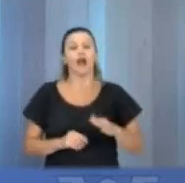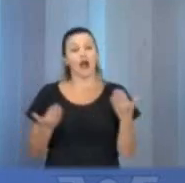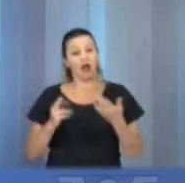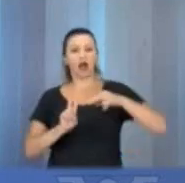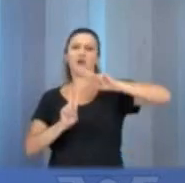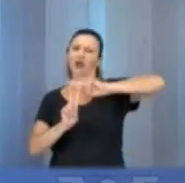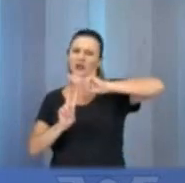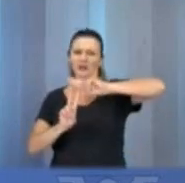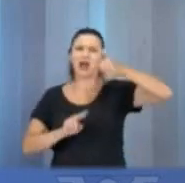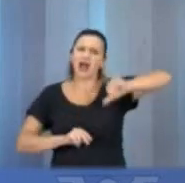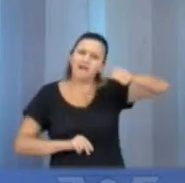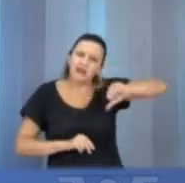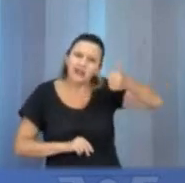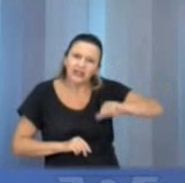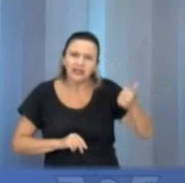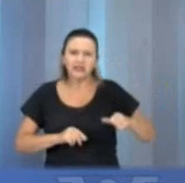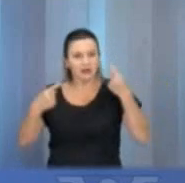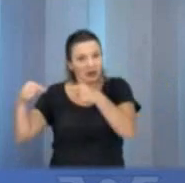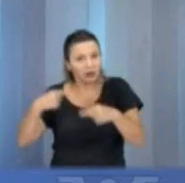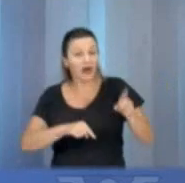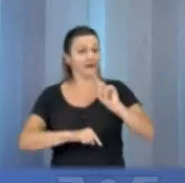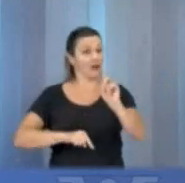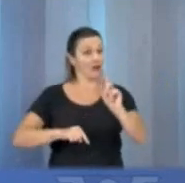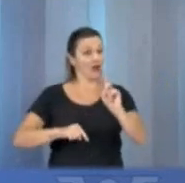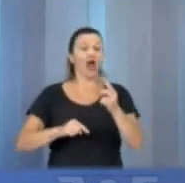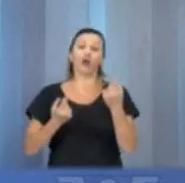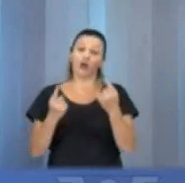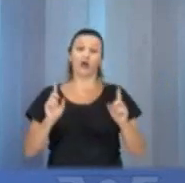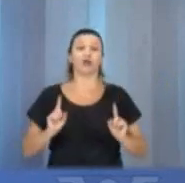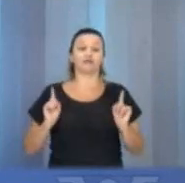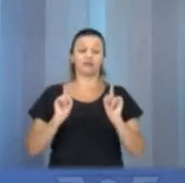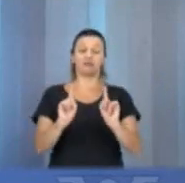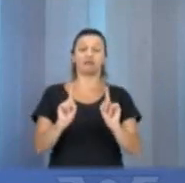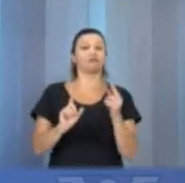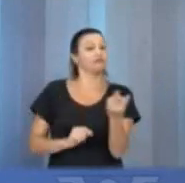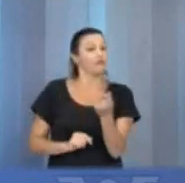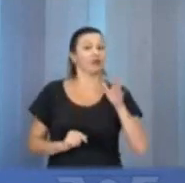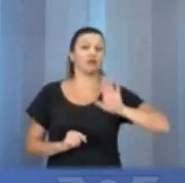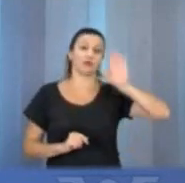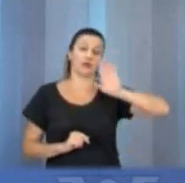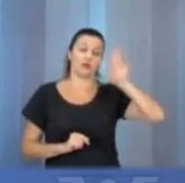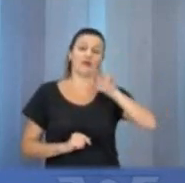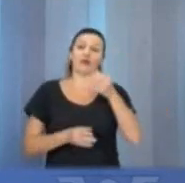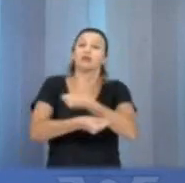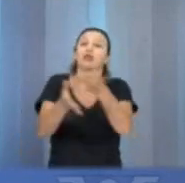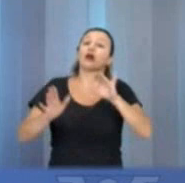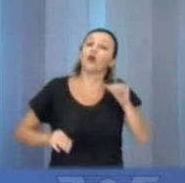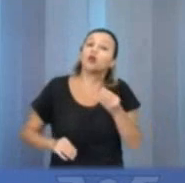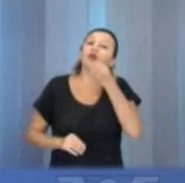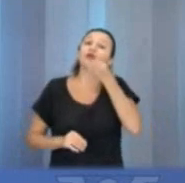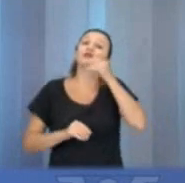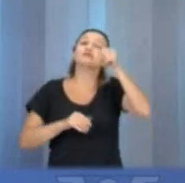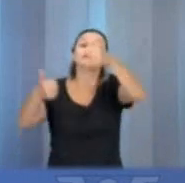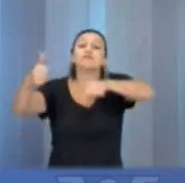Tribuna não está em avaliação nesse debate. Quem estão são os senhores candidatos que darão aos eleitores a oportunidade de